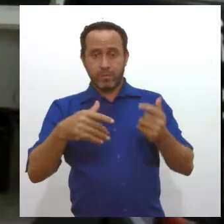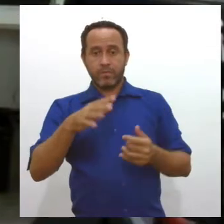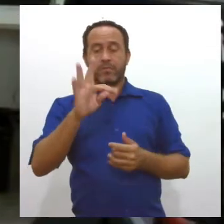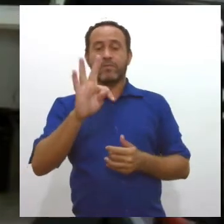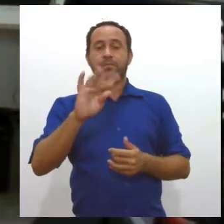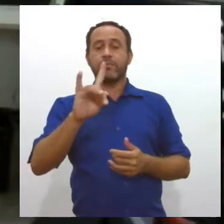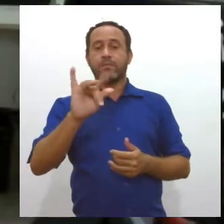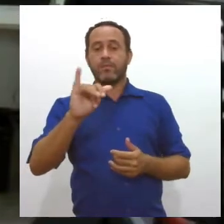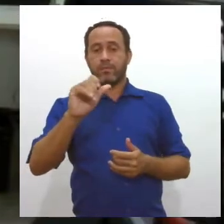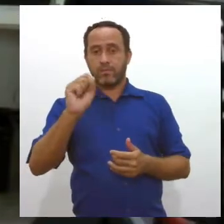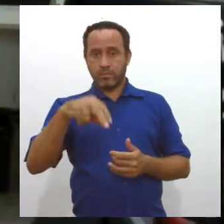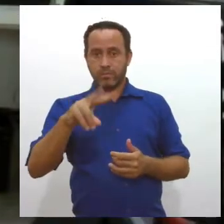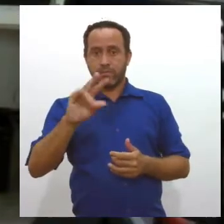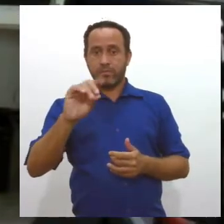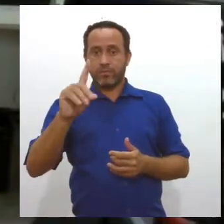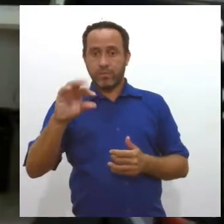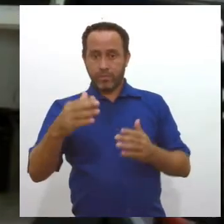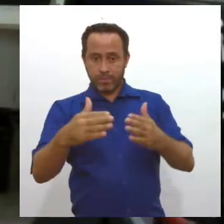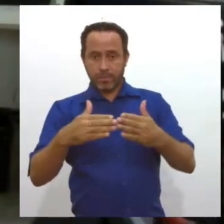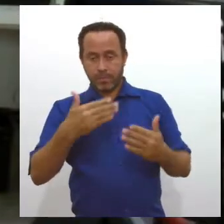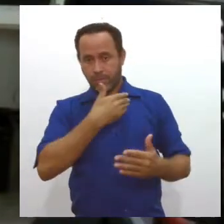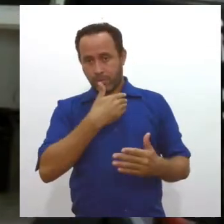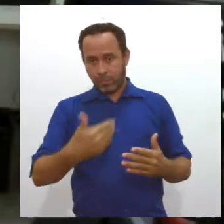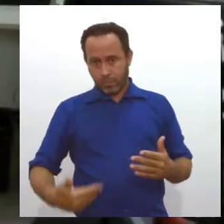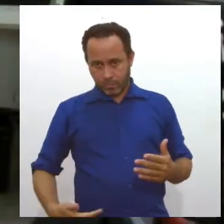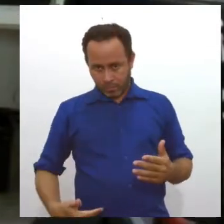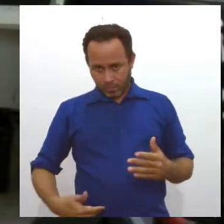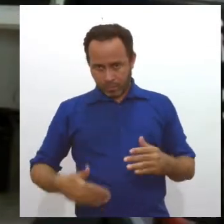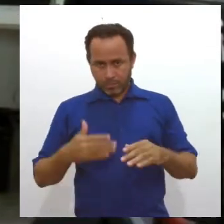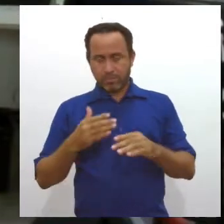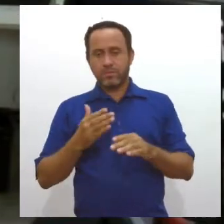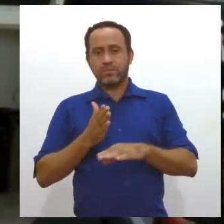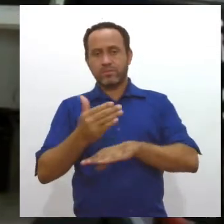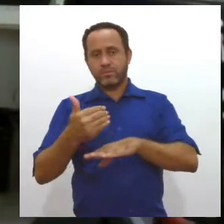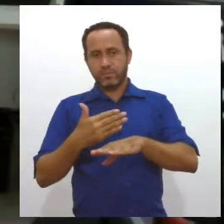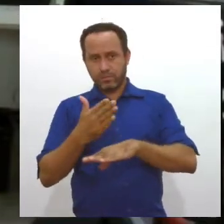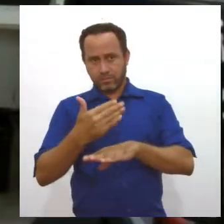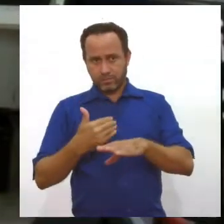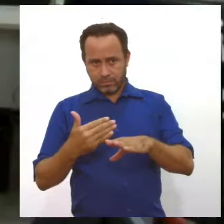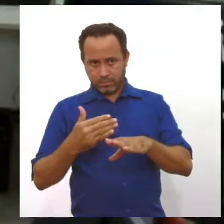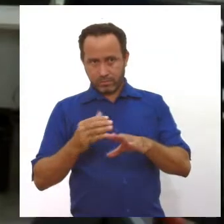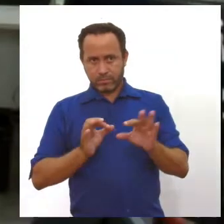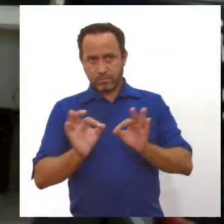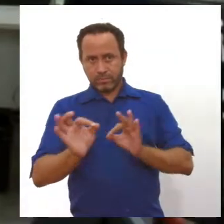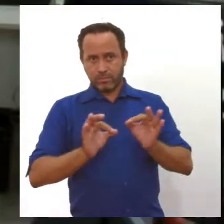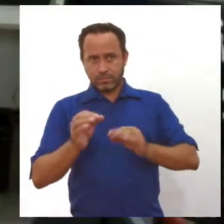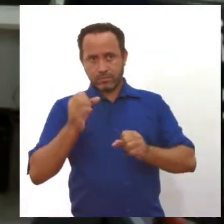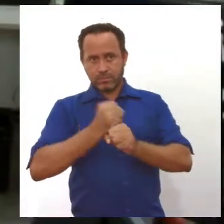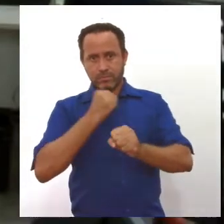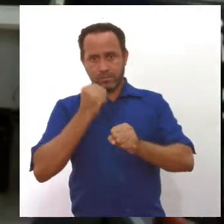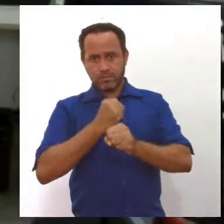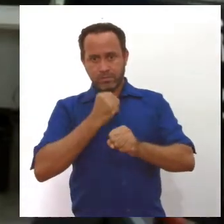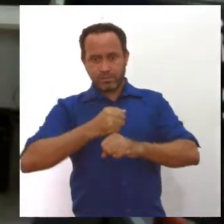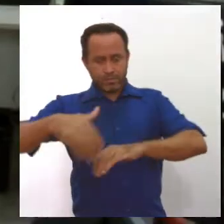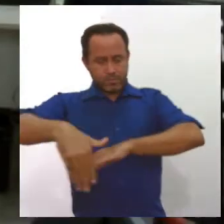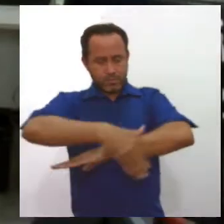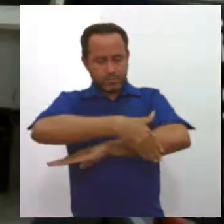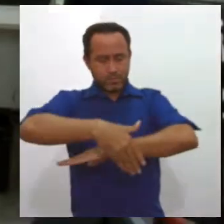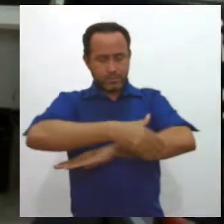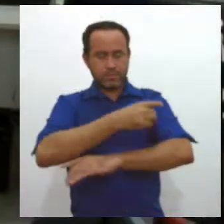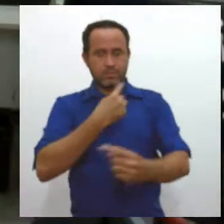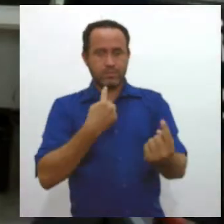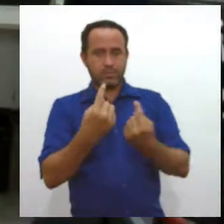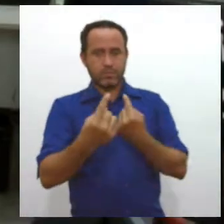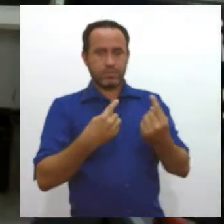Sandivalmi pediu ao governador do estado de Sergipe que viabilizasse a realização de obras de asfalto à rodovia